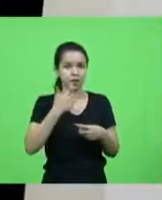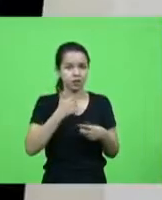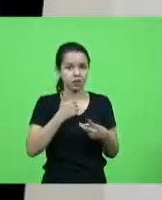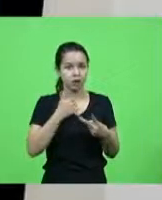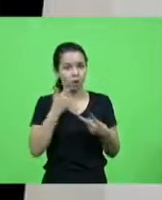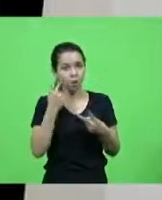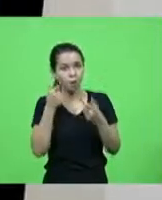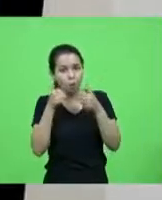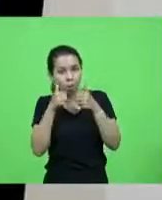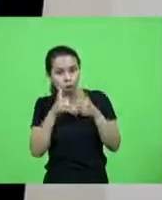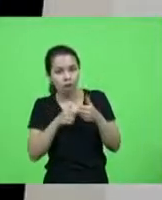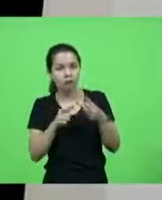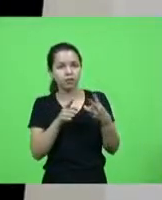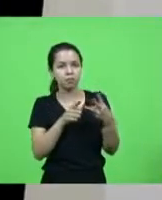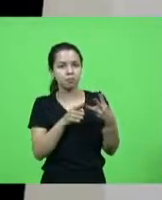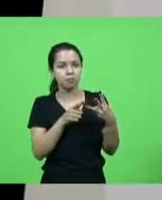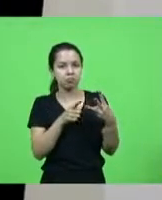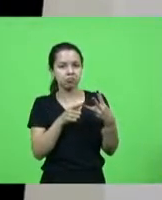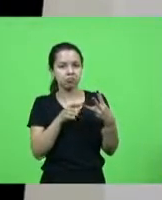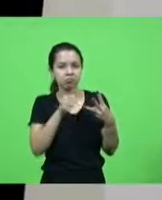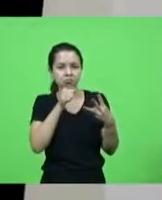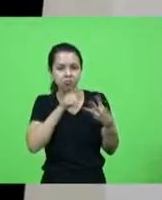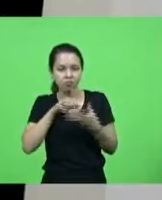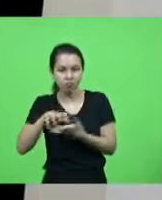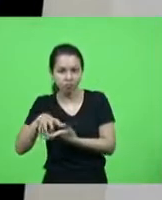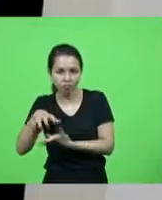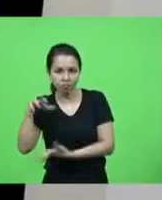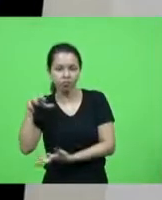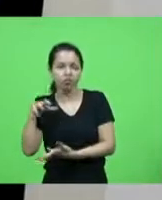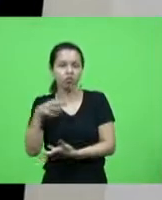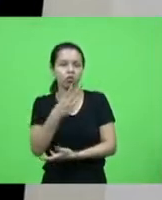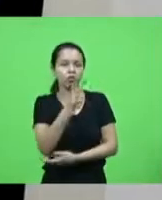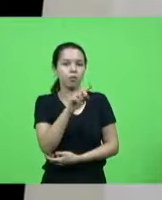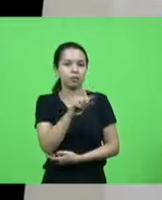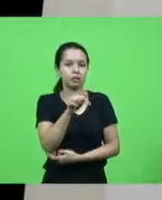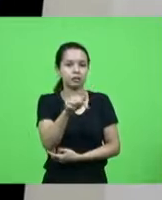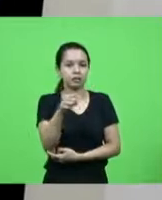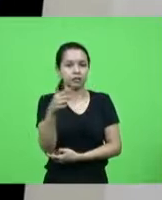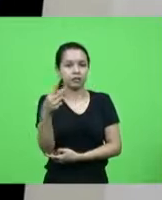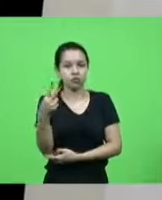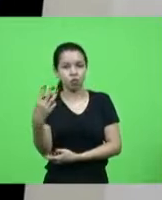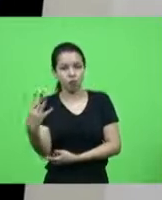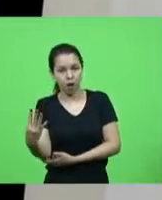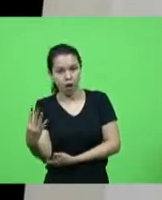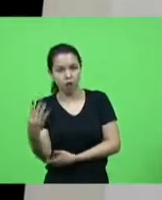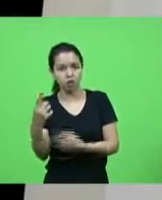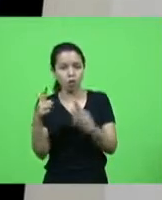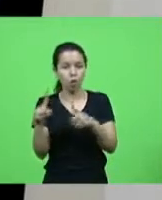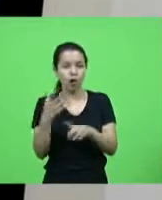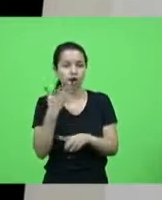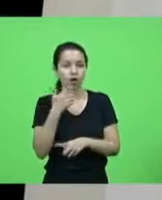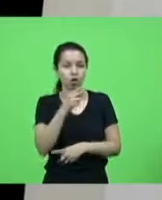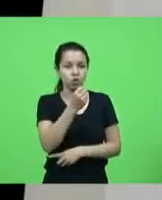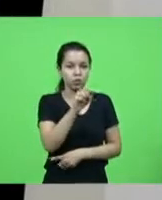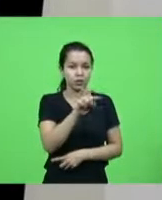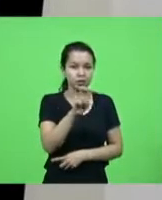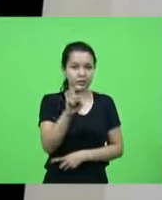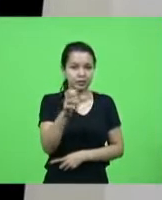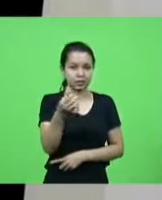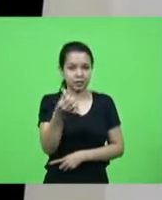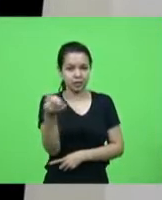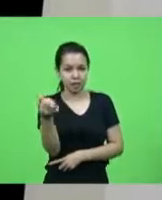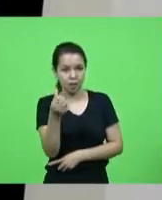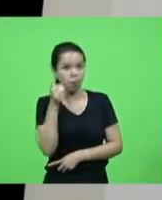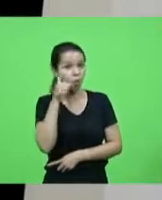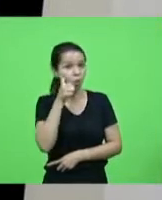contra idosos foram 2724 casos contra criança 8.566 casos contra